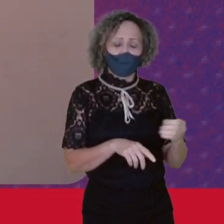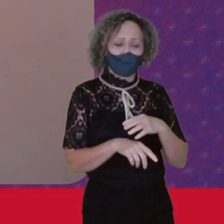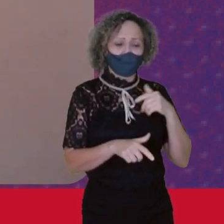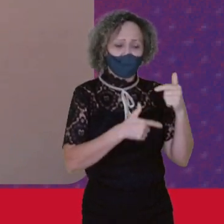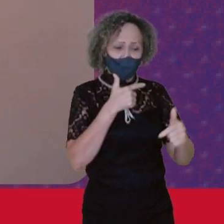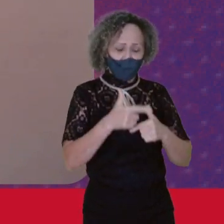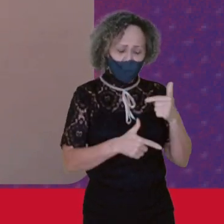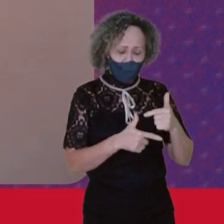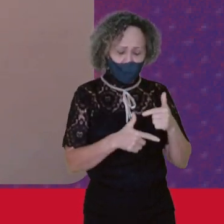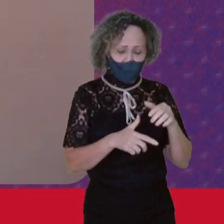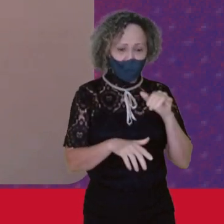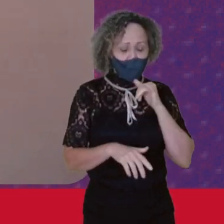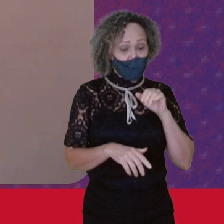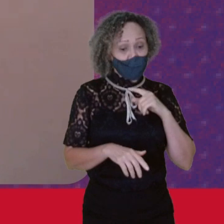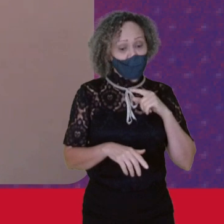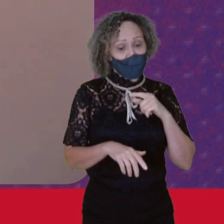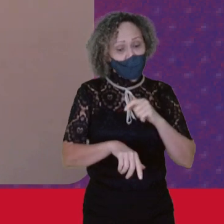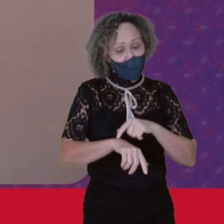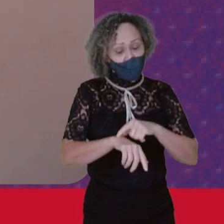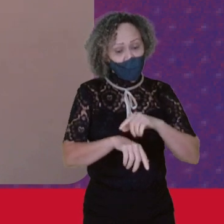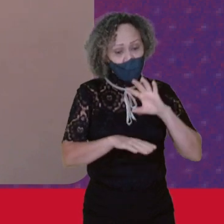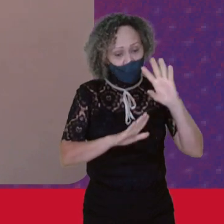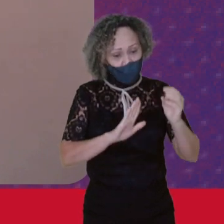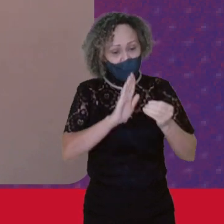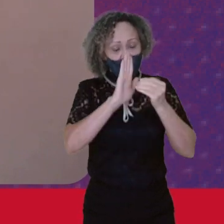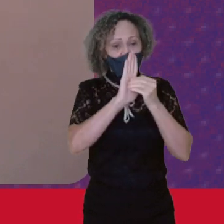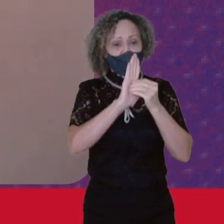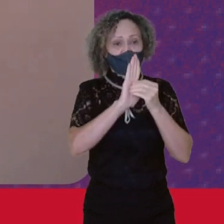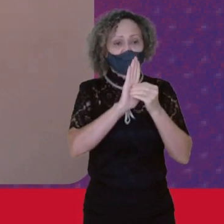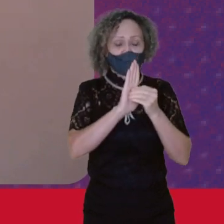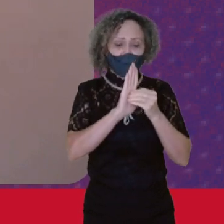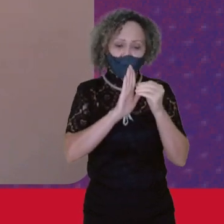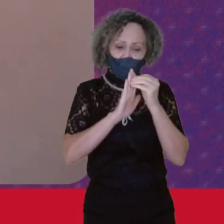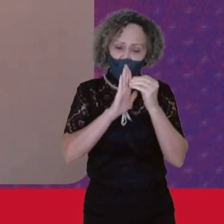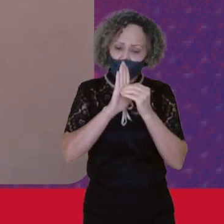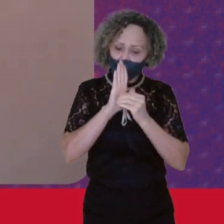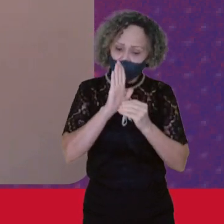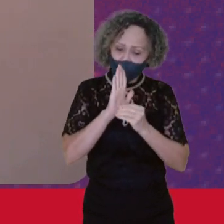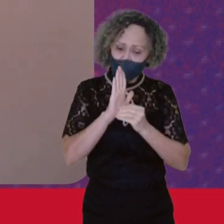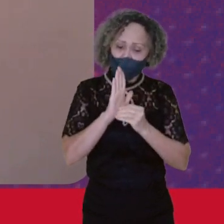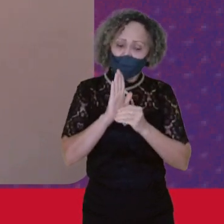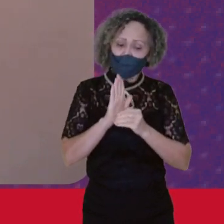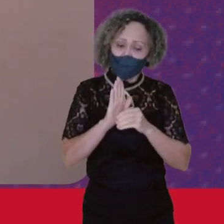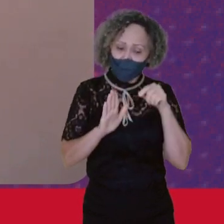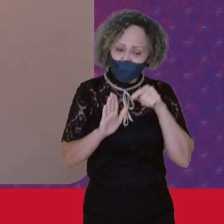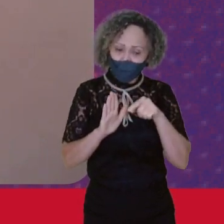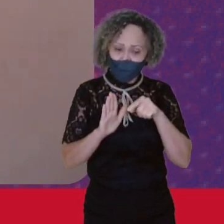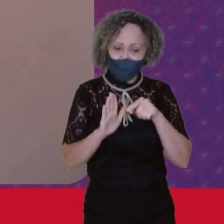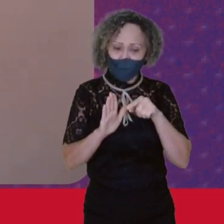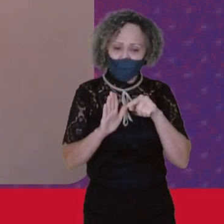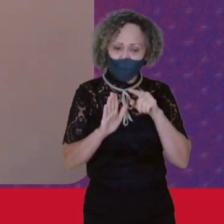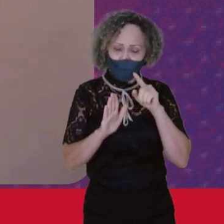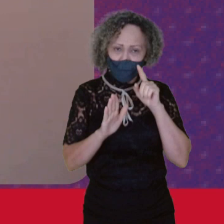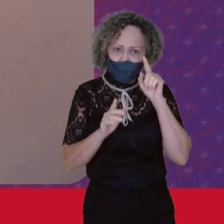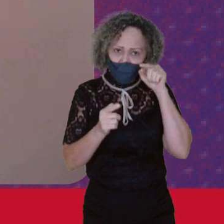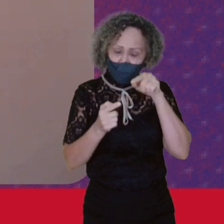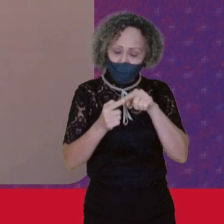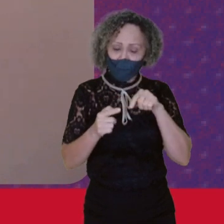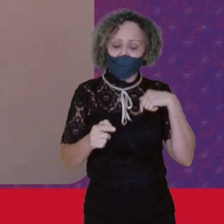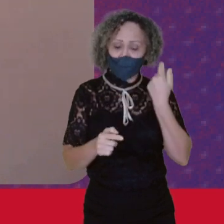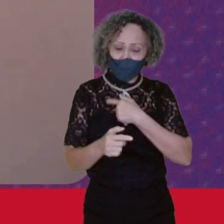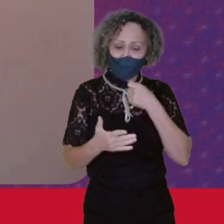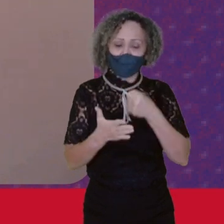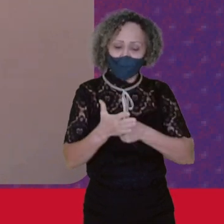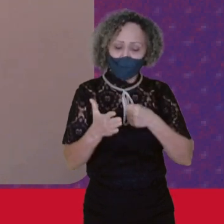colocar Numa agenda de luta Nós nunca tivemos Tanta oportunidade De colocar isso Numa agenda de luta Como nós estamos